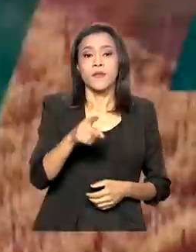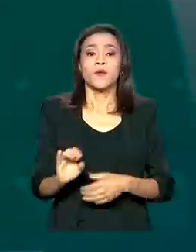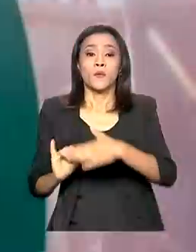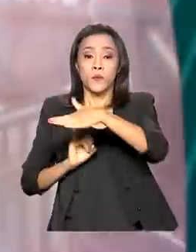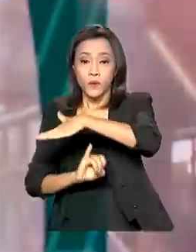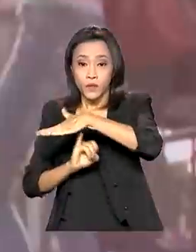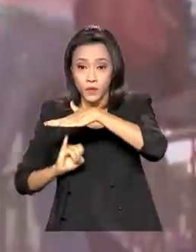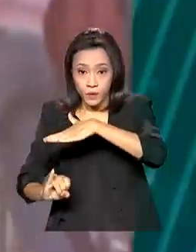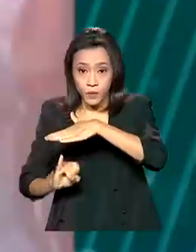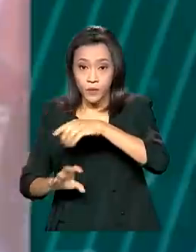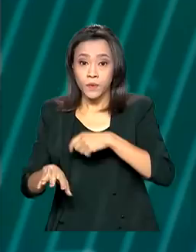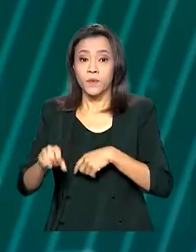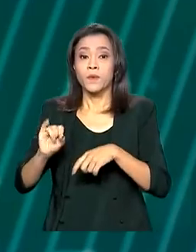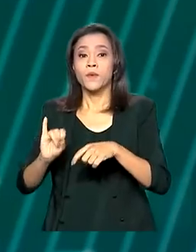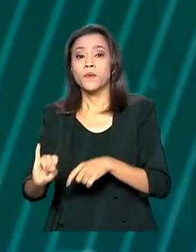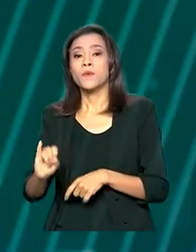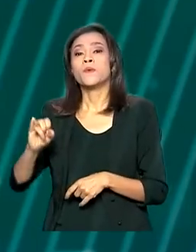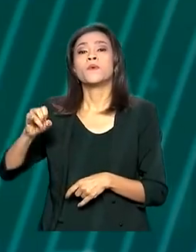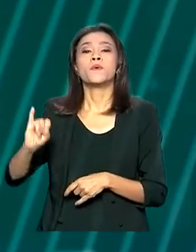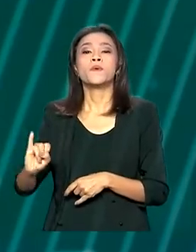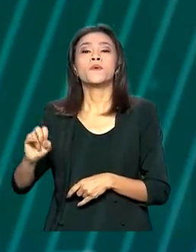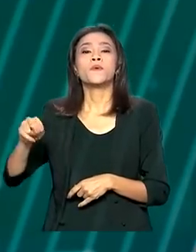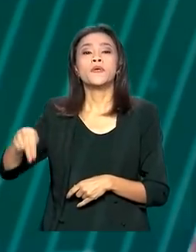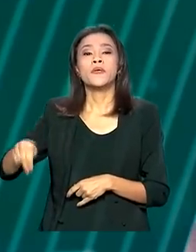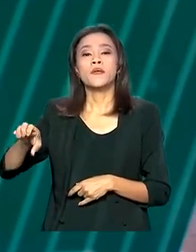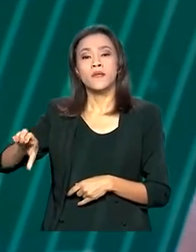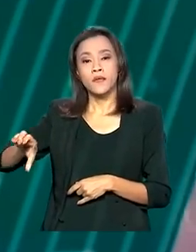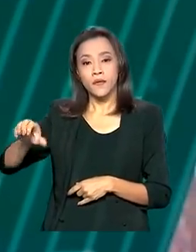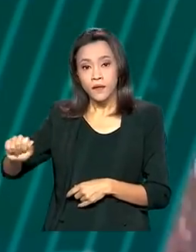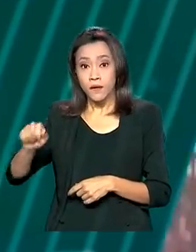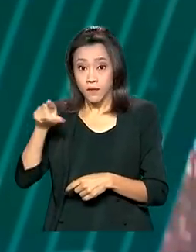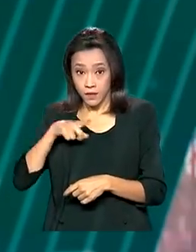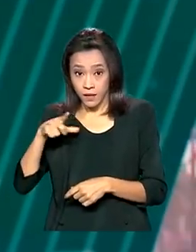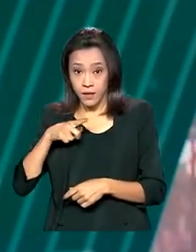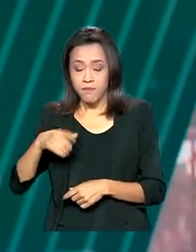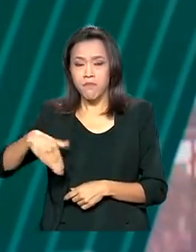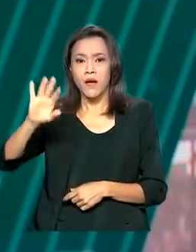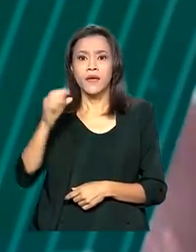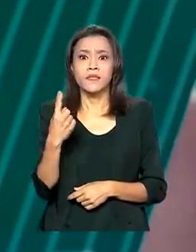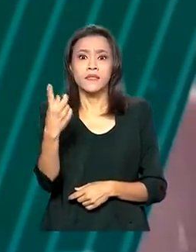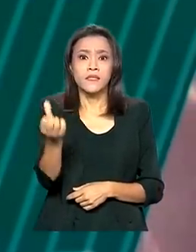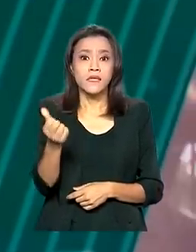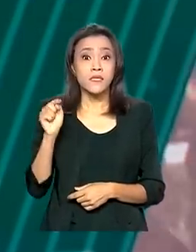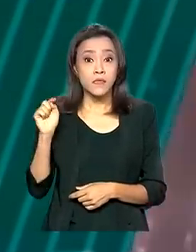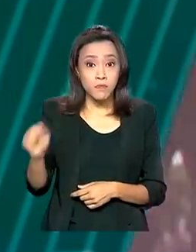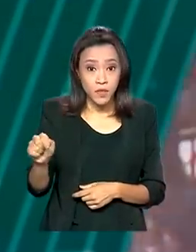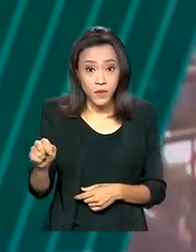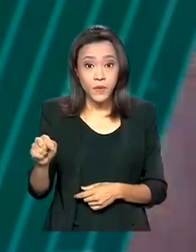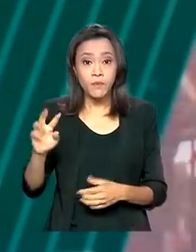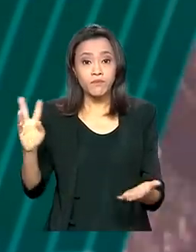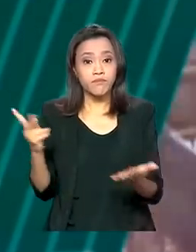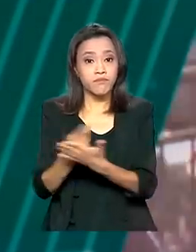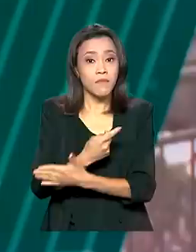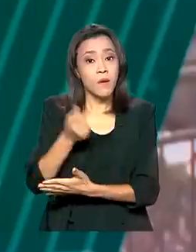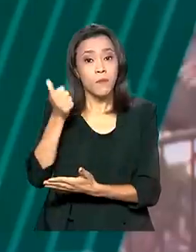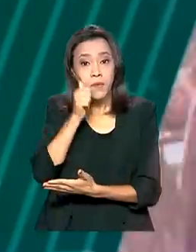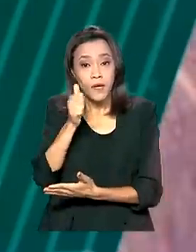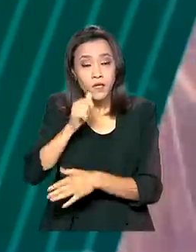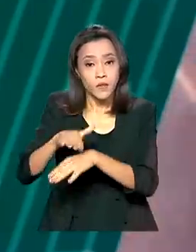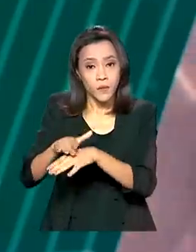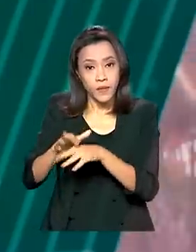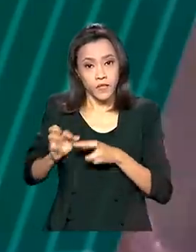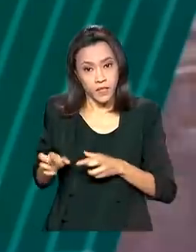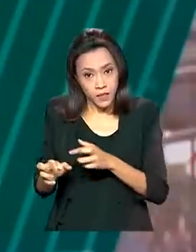estima que, neste ano, o Brasil poderá ter mais de 16 mil casos de mulheres com câncer de colo do útero.